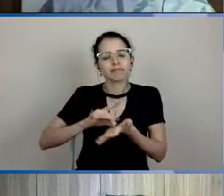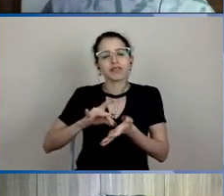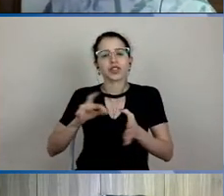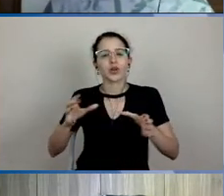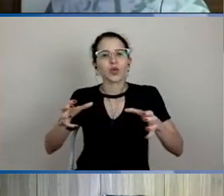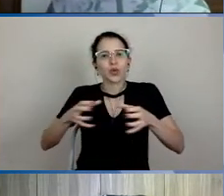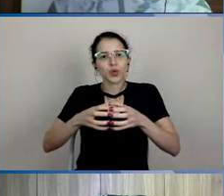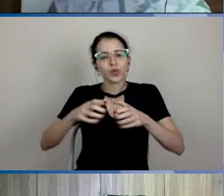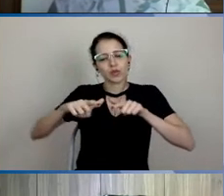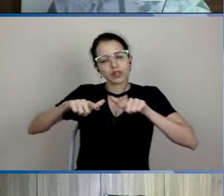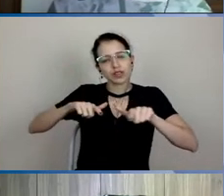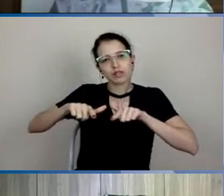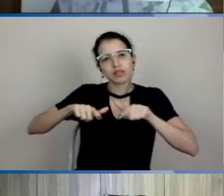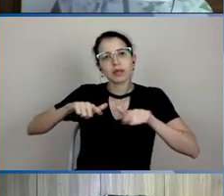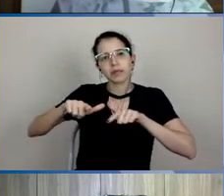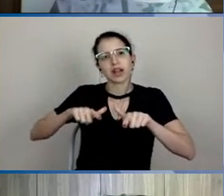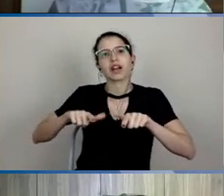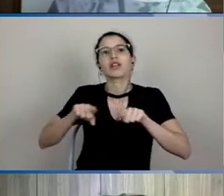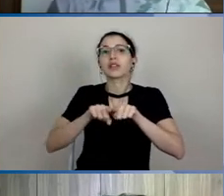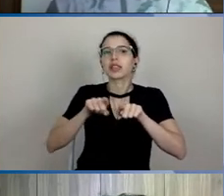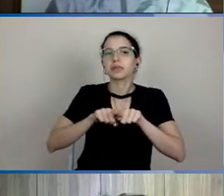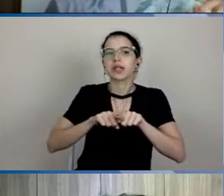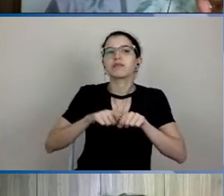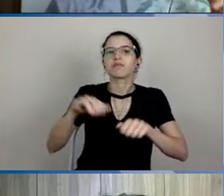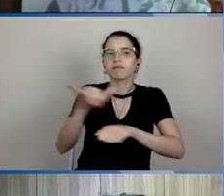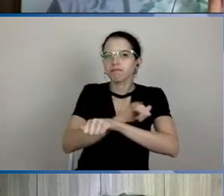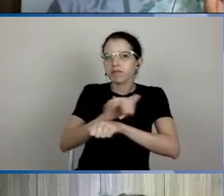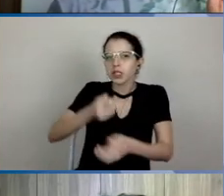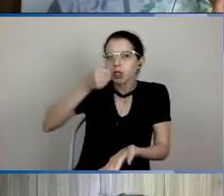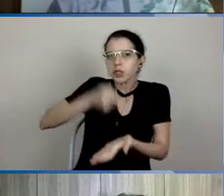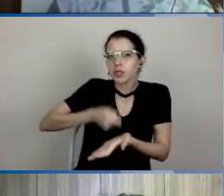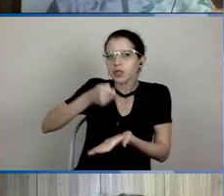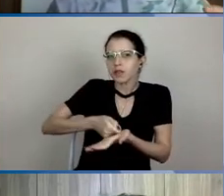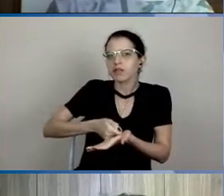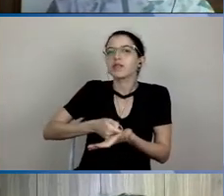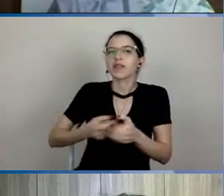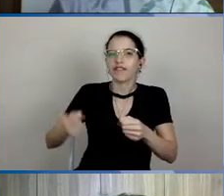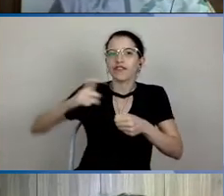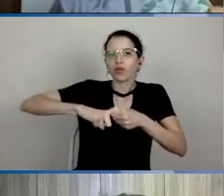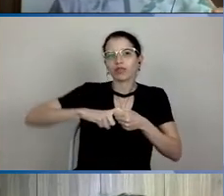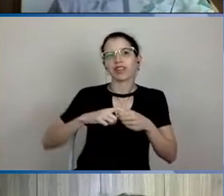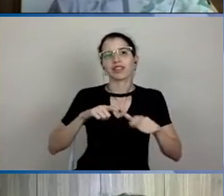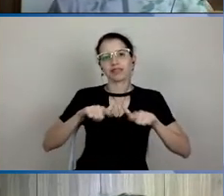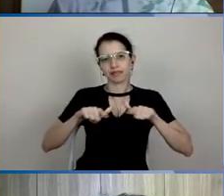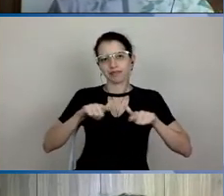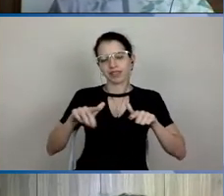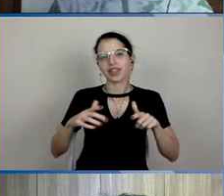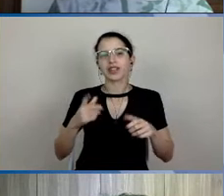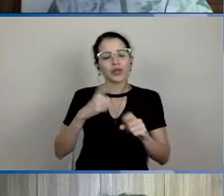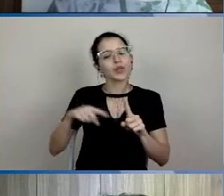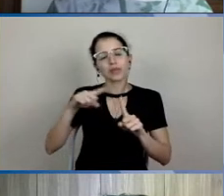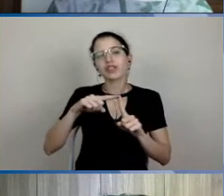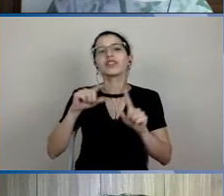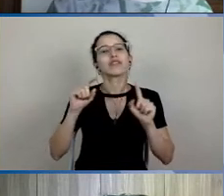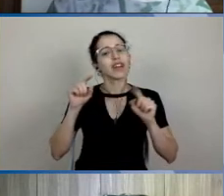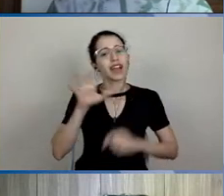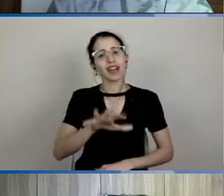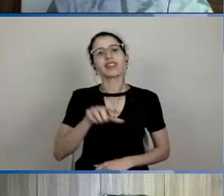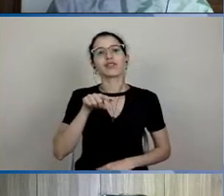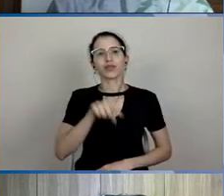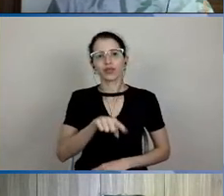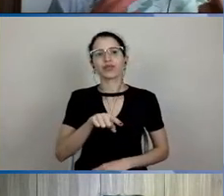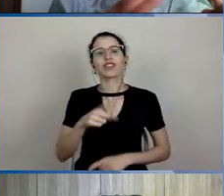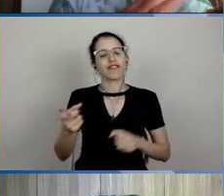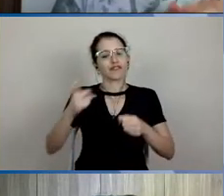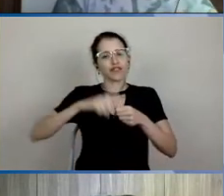uma tomada de medidas bastante dura para conseguir fazer isso. Mas o objetivo é esse, é viabilizar a retomada das atividades na UFSCar.